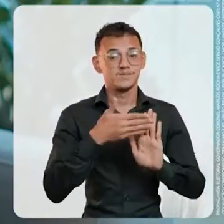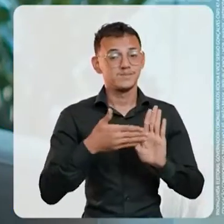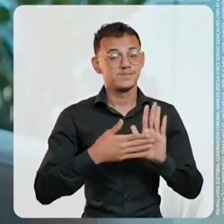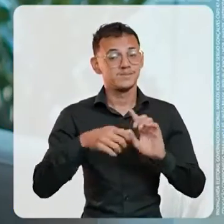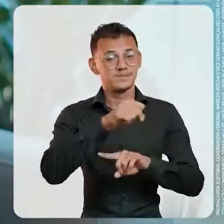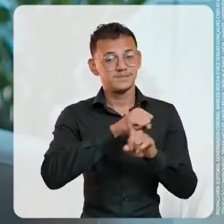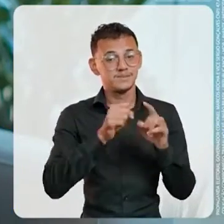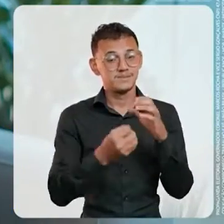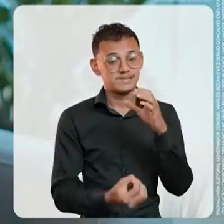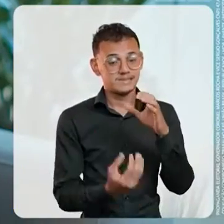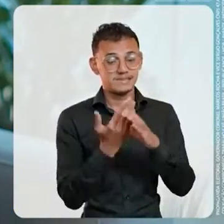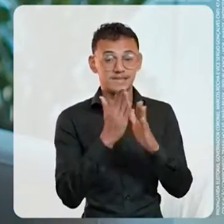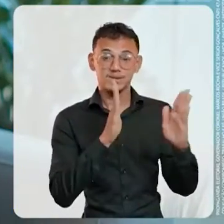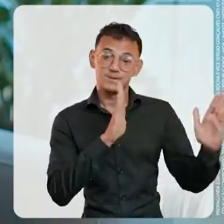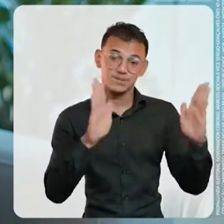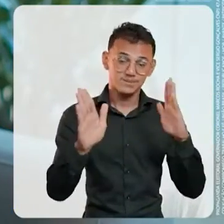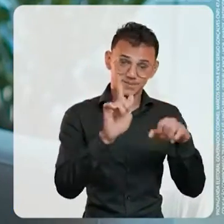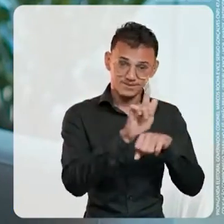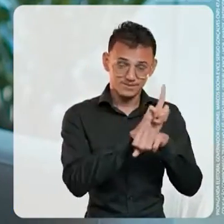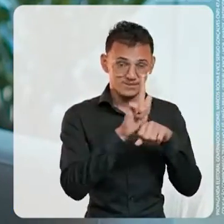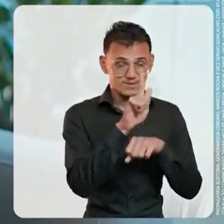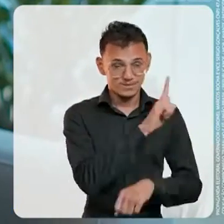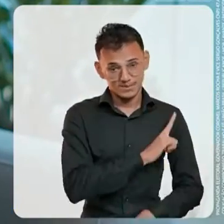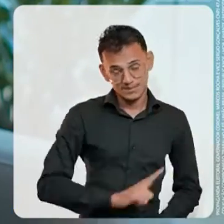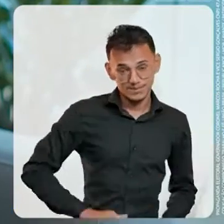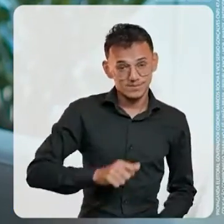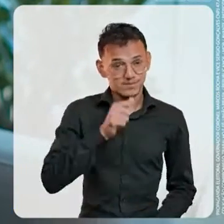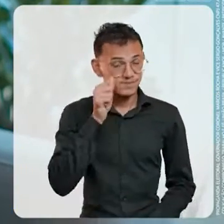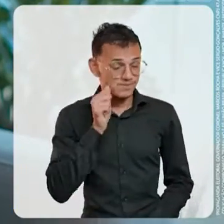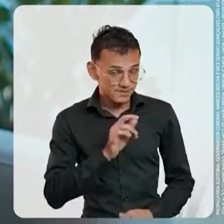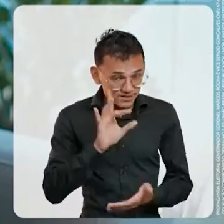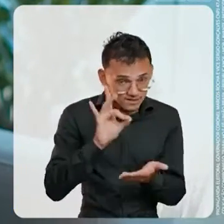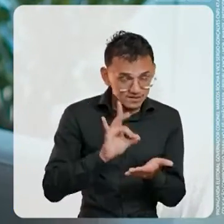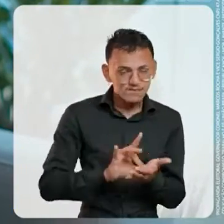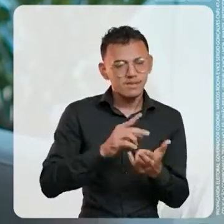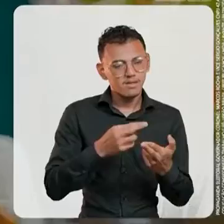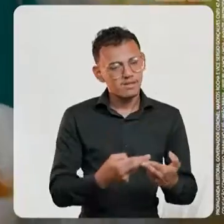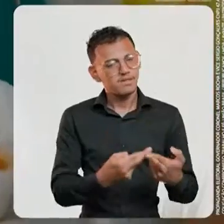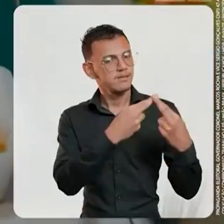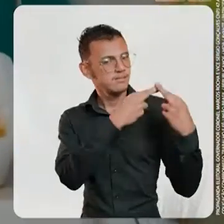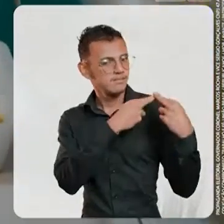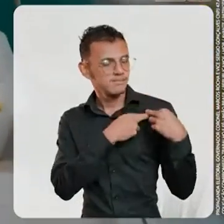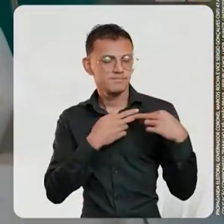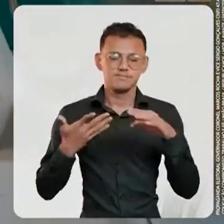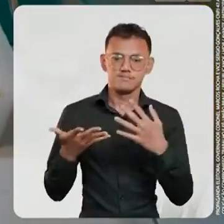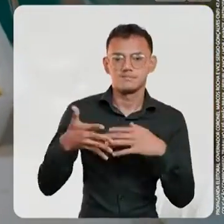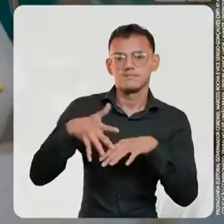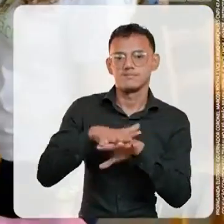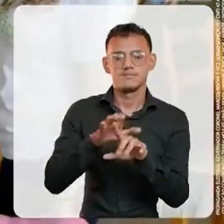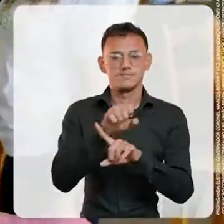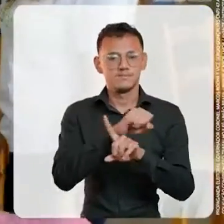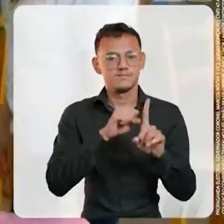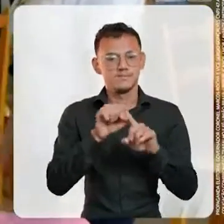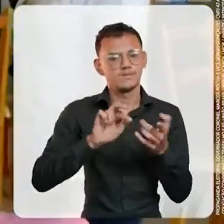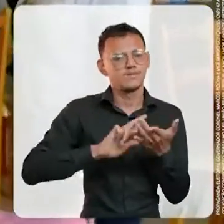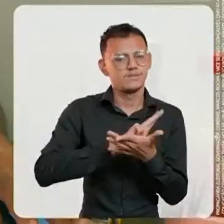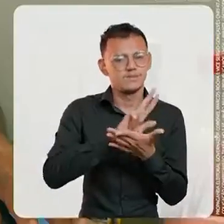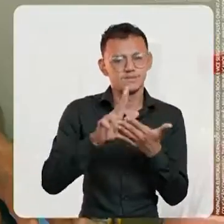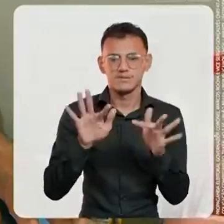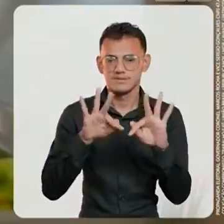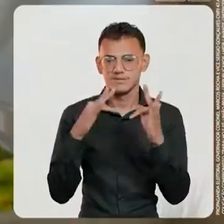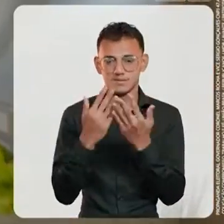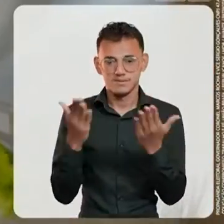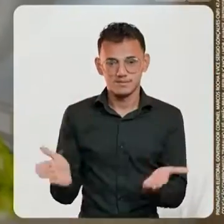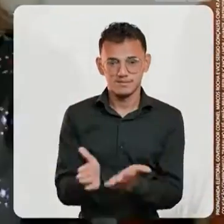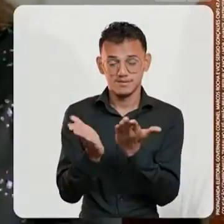Os programas sociais criados e mantidos na gestão do governador Coronel Marcos Rocha são responsáveis pela inclusão social de